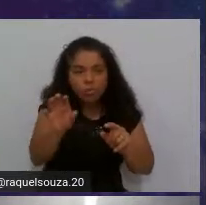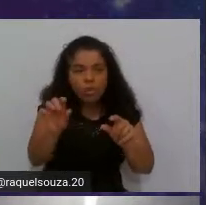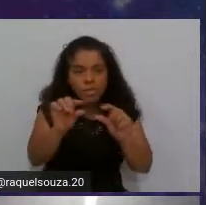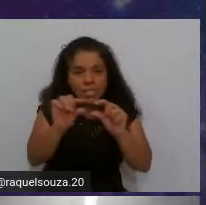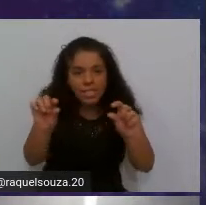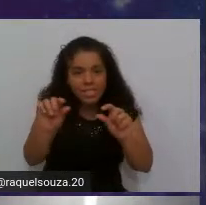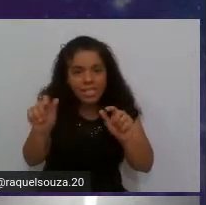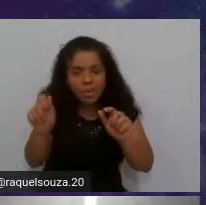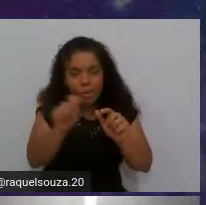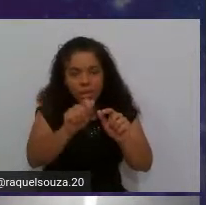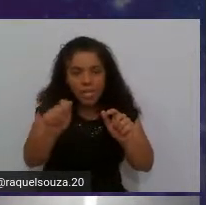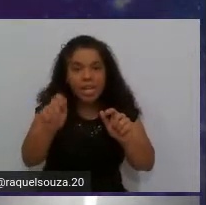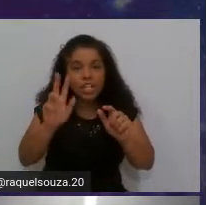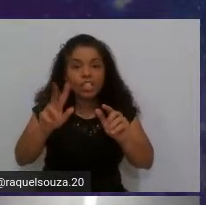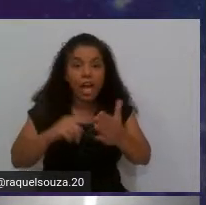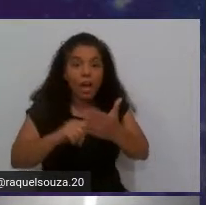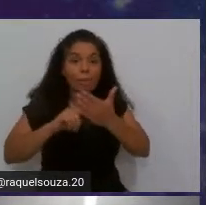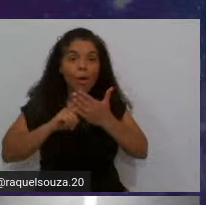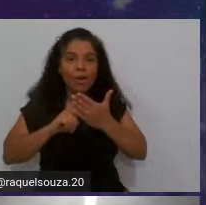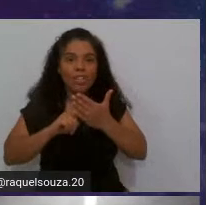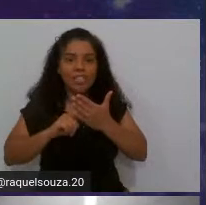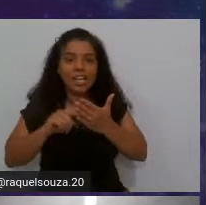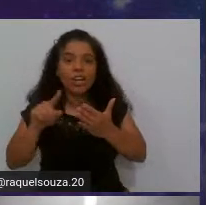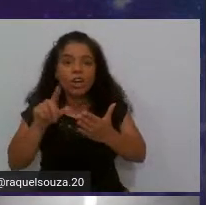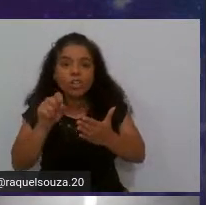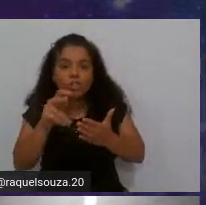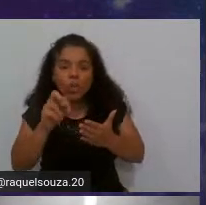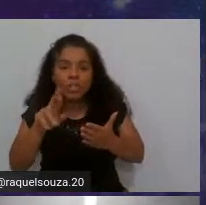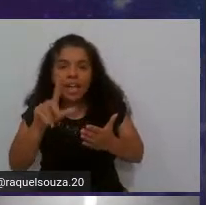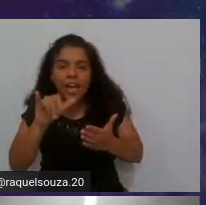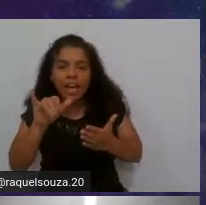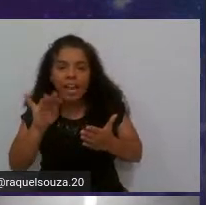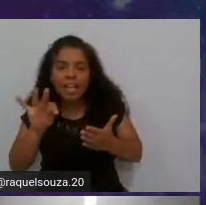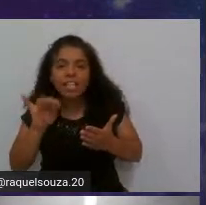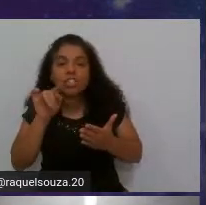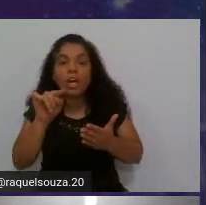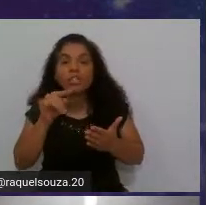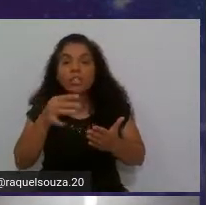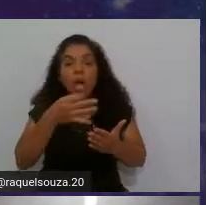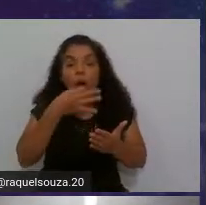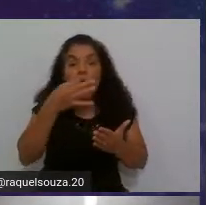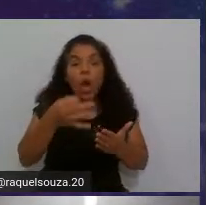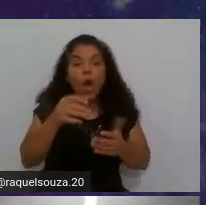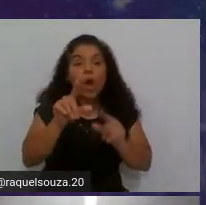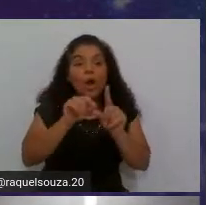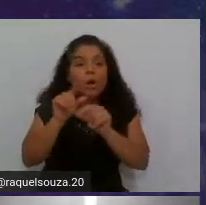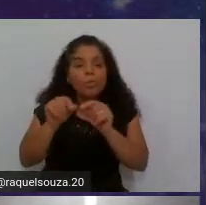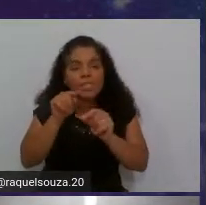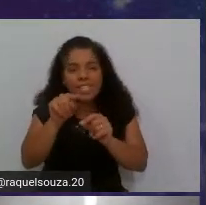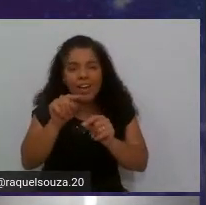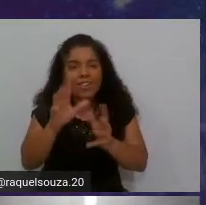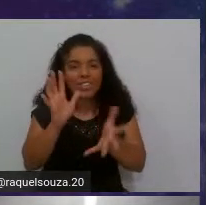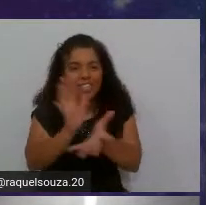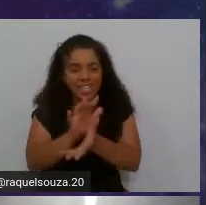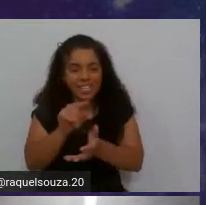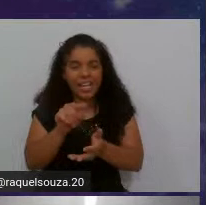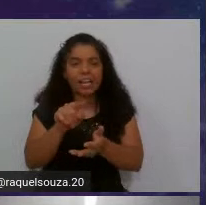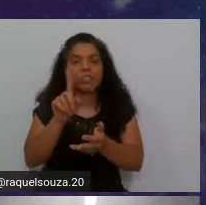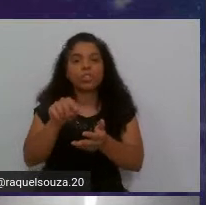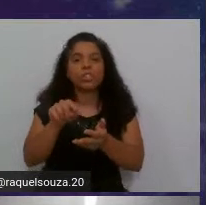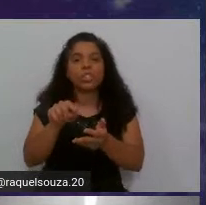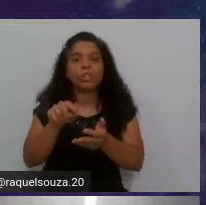ele já te mostra aqui o SonarLint aí ele te dá a opção nesse caso de